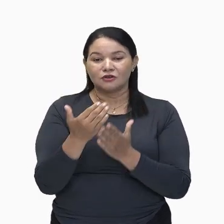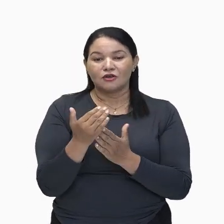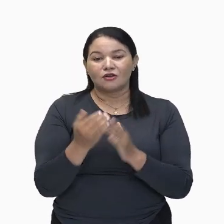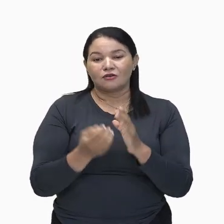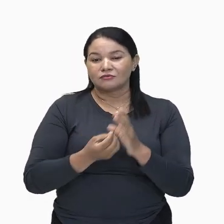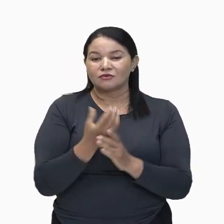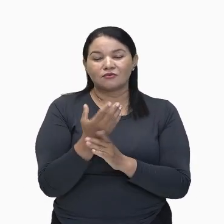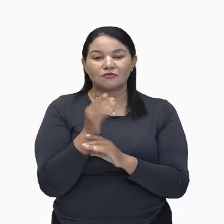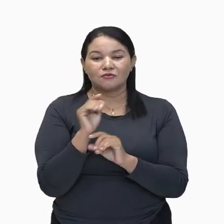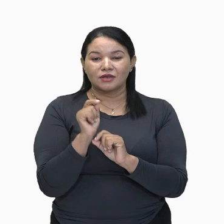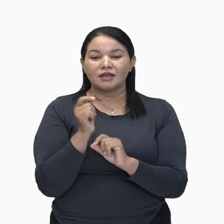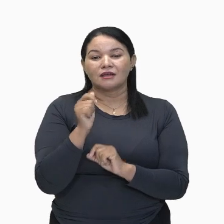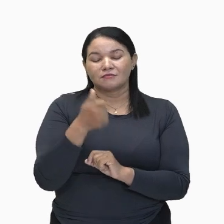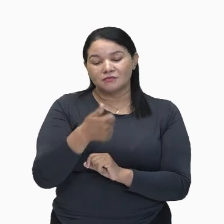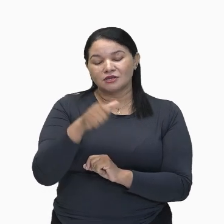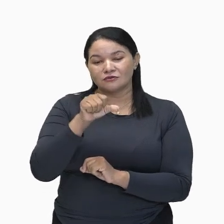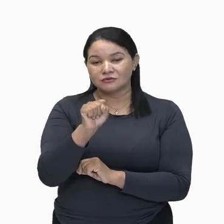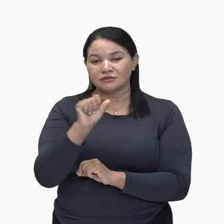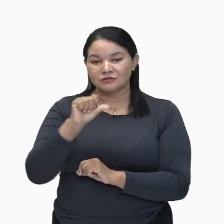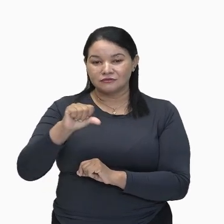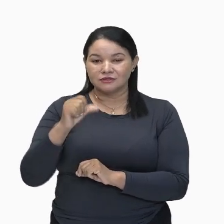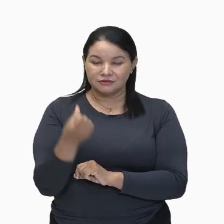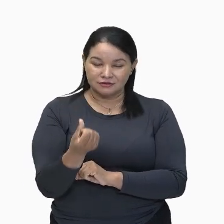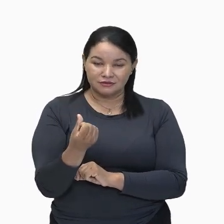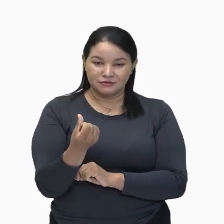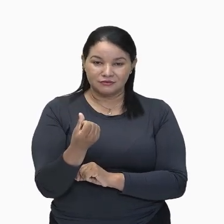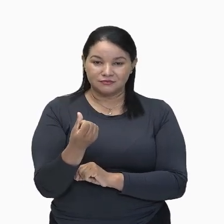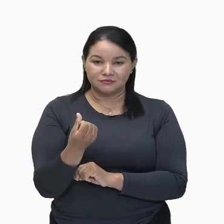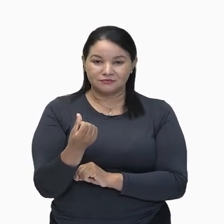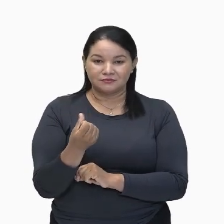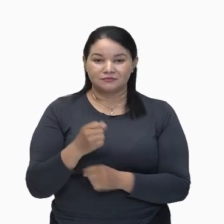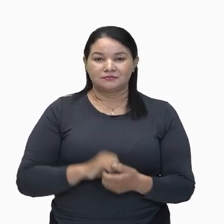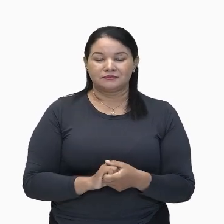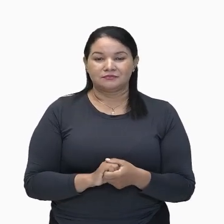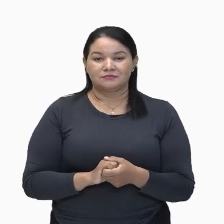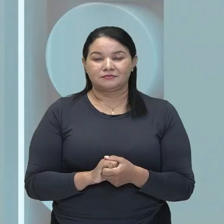1896.